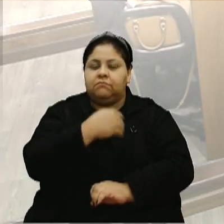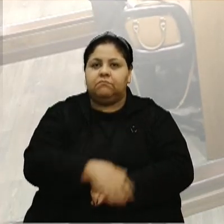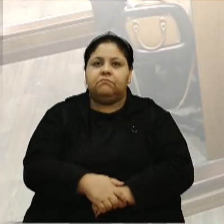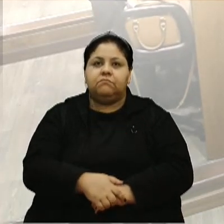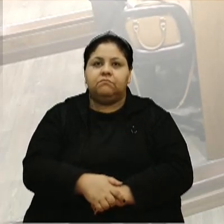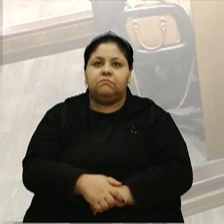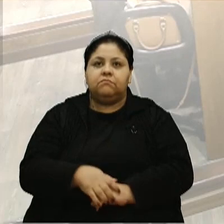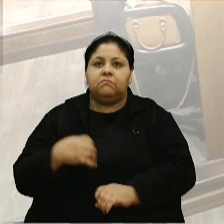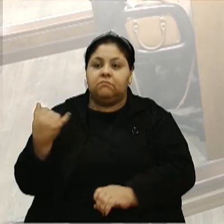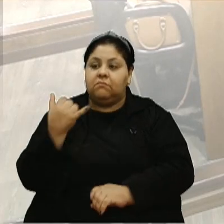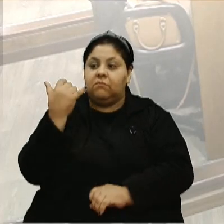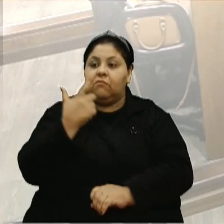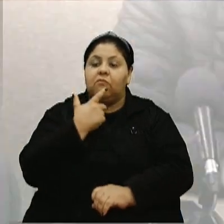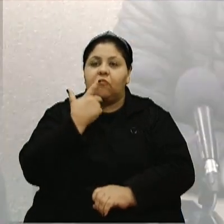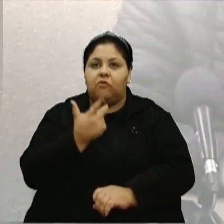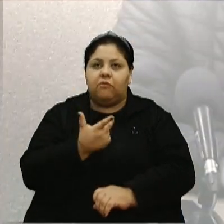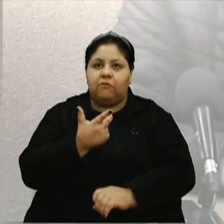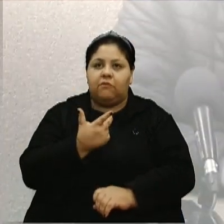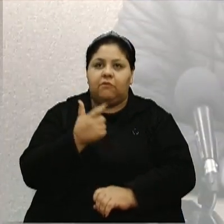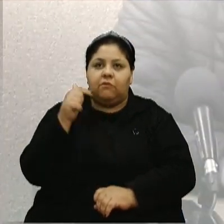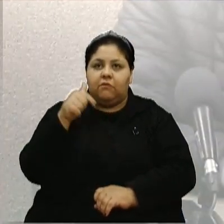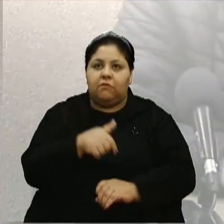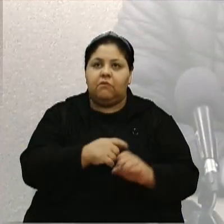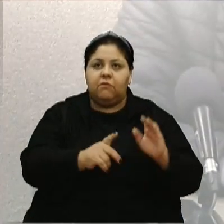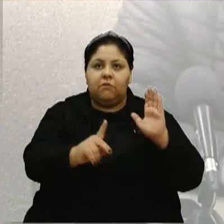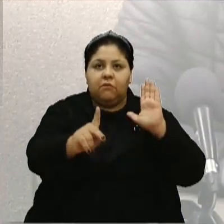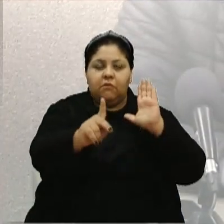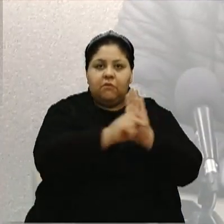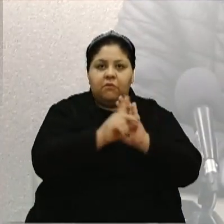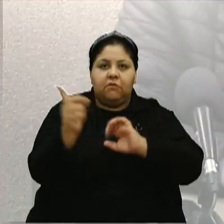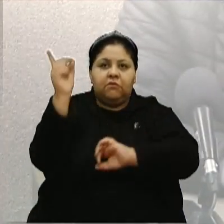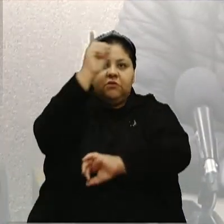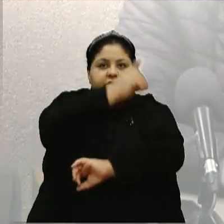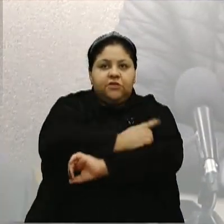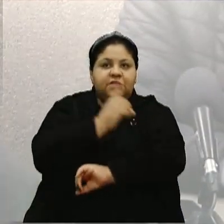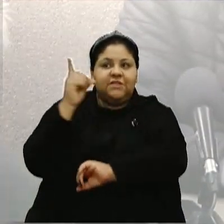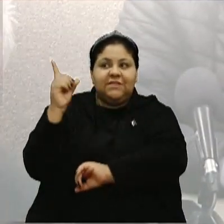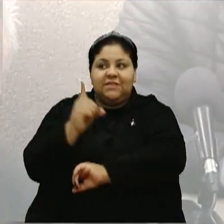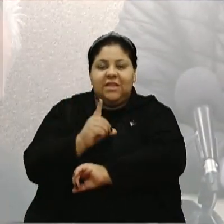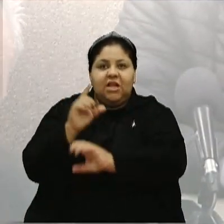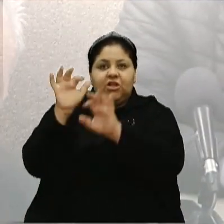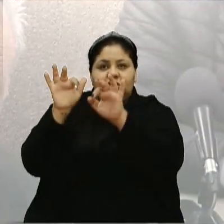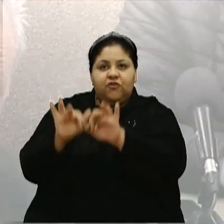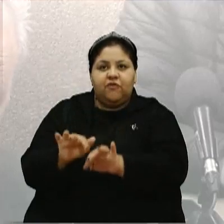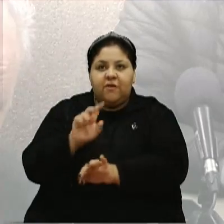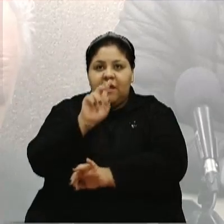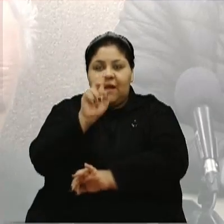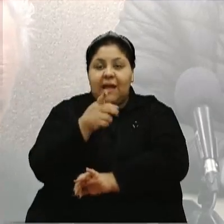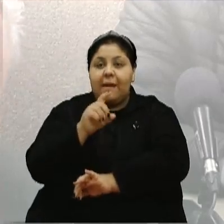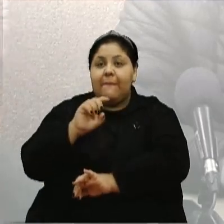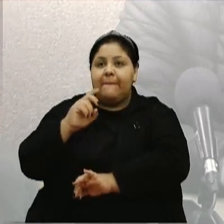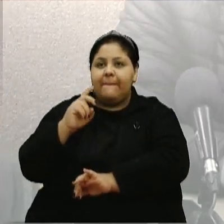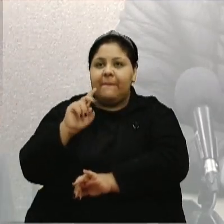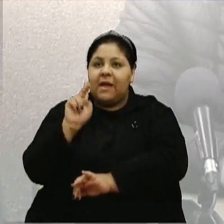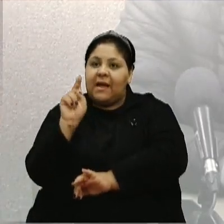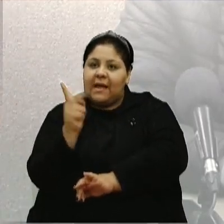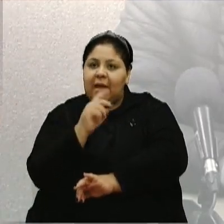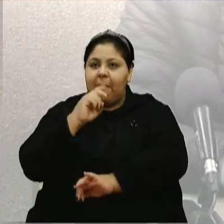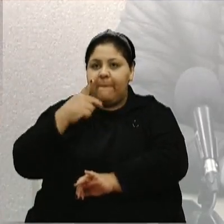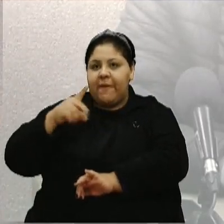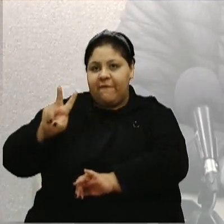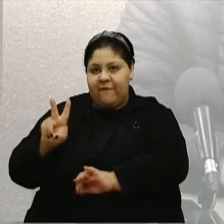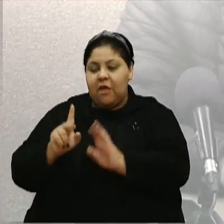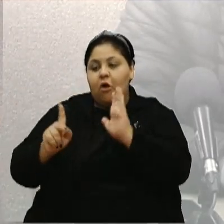Importante salientar que esse projeto, dia D de combate ao papiloma vírus, HPV, é um projeto